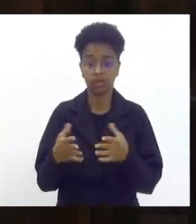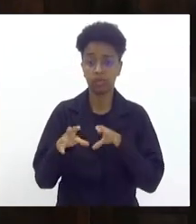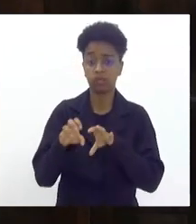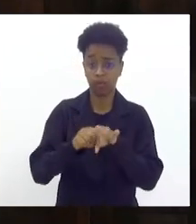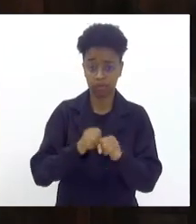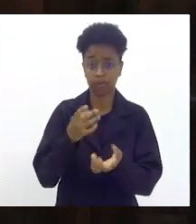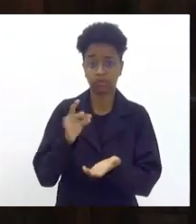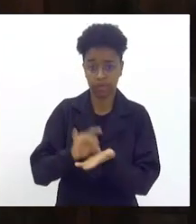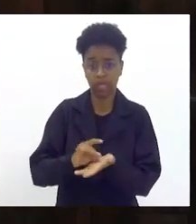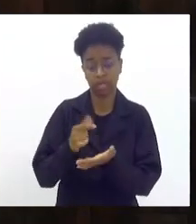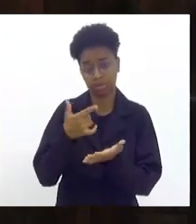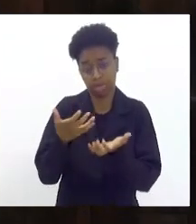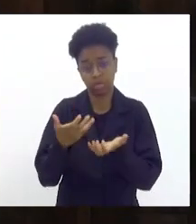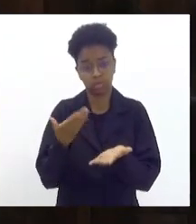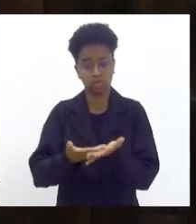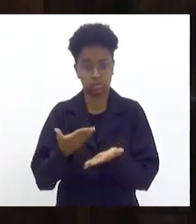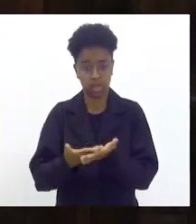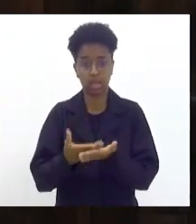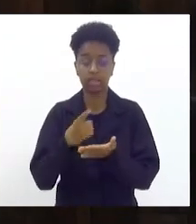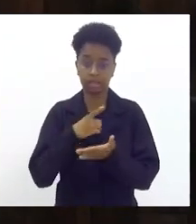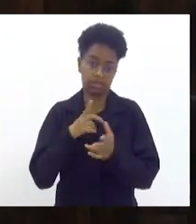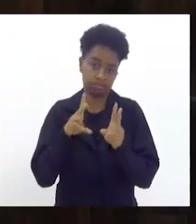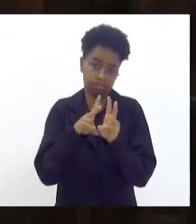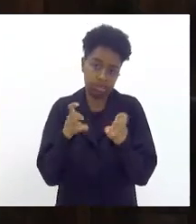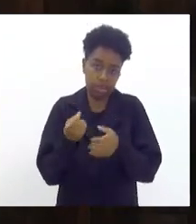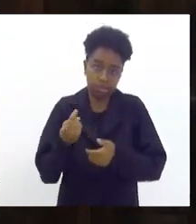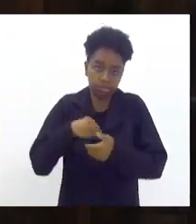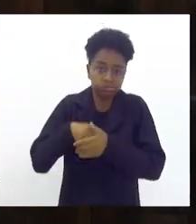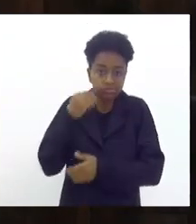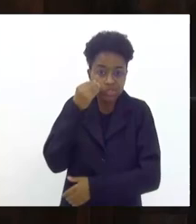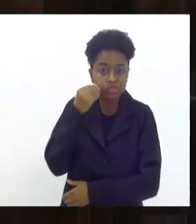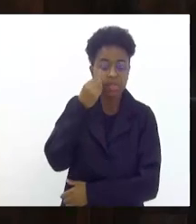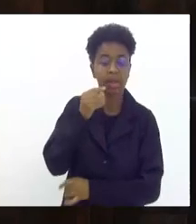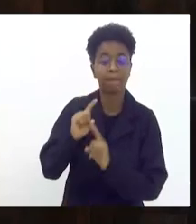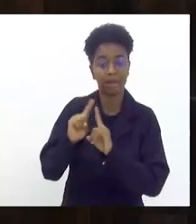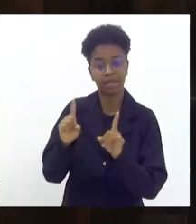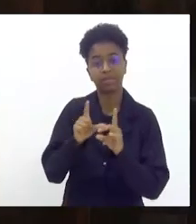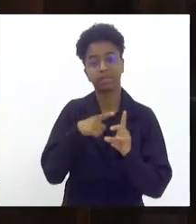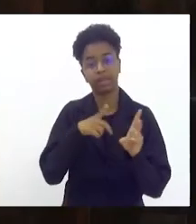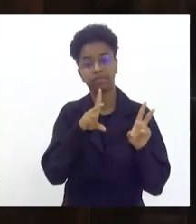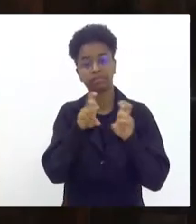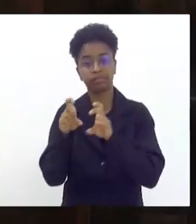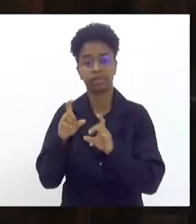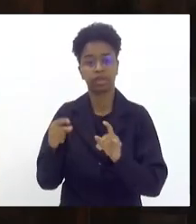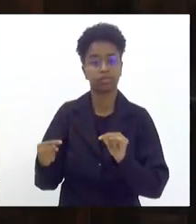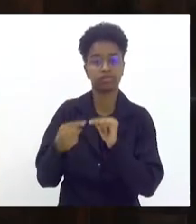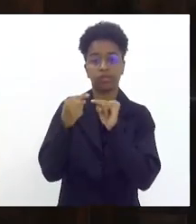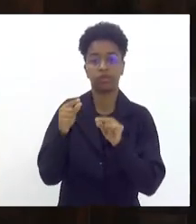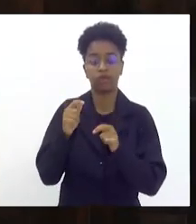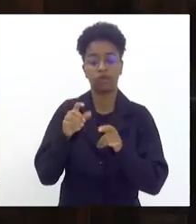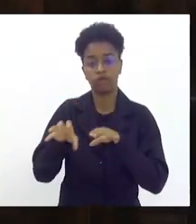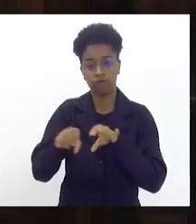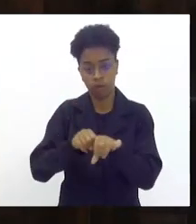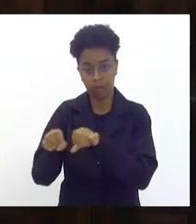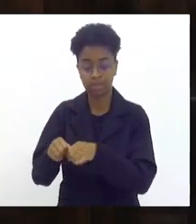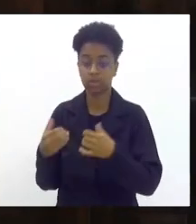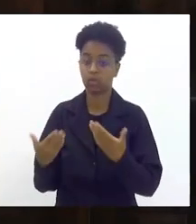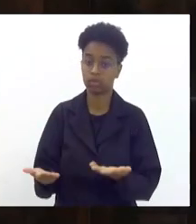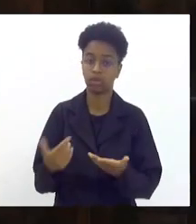fato, estudar, tem as questões que são intrínsecas, mas tem as questões que são de formação. Eu acho que deveria, de alguma forma, ser colocada